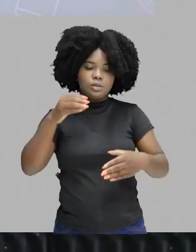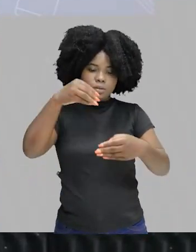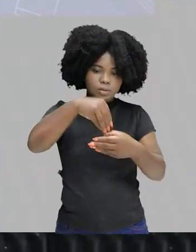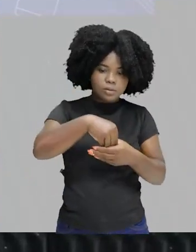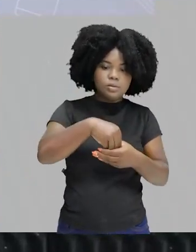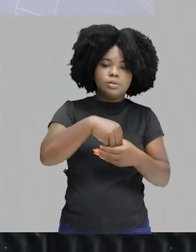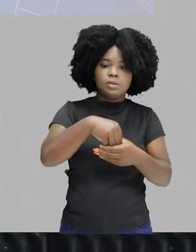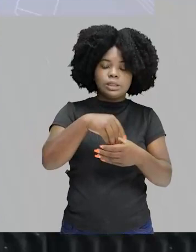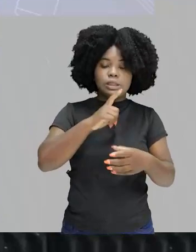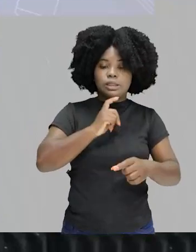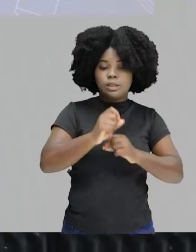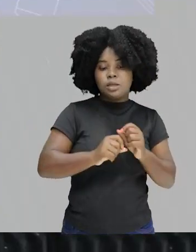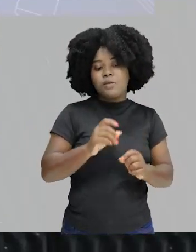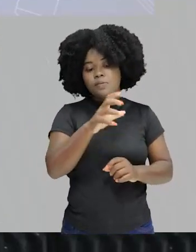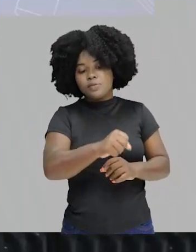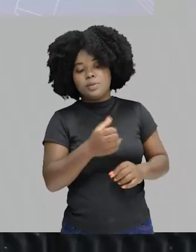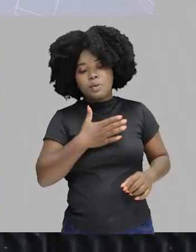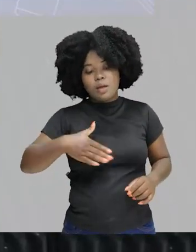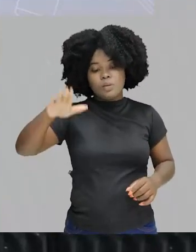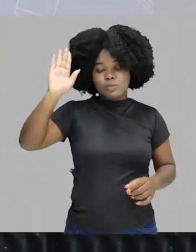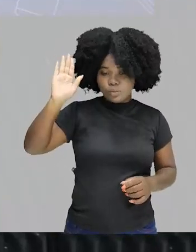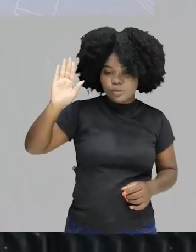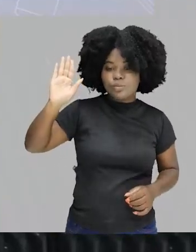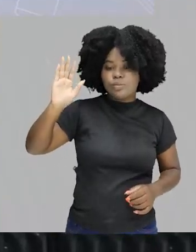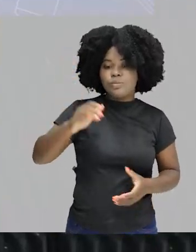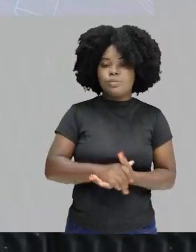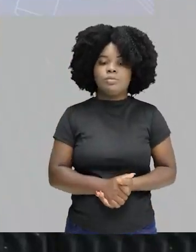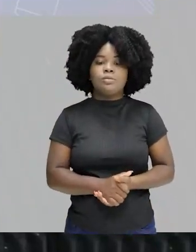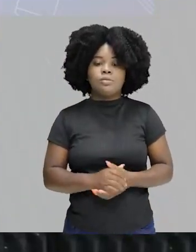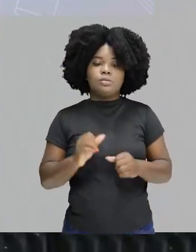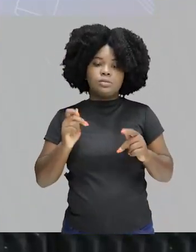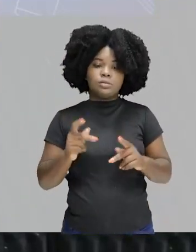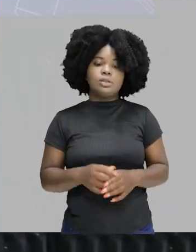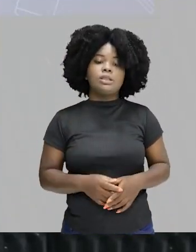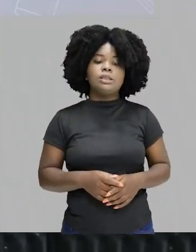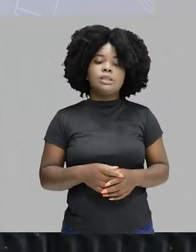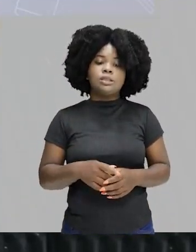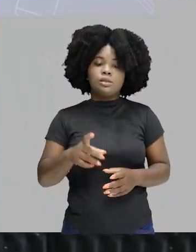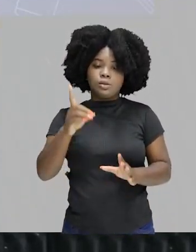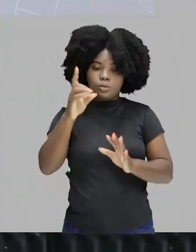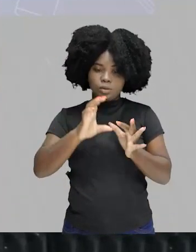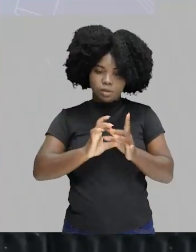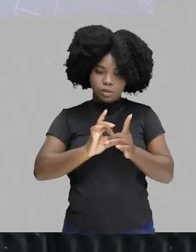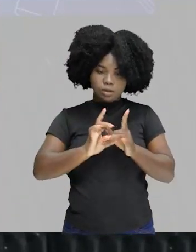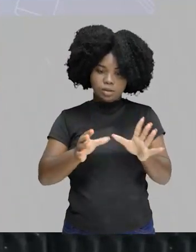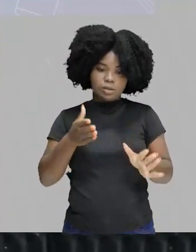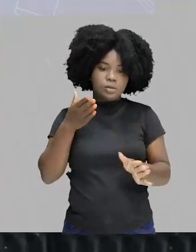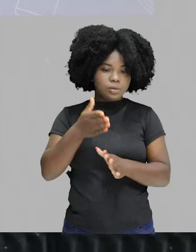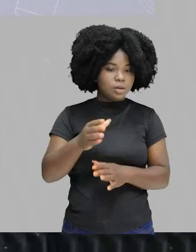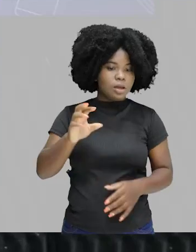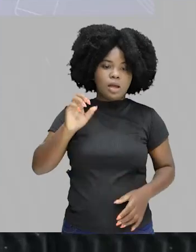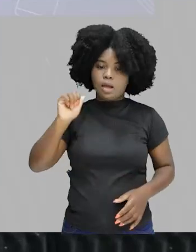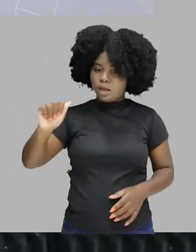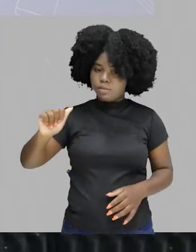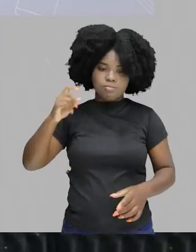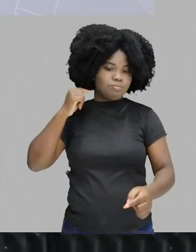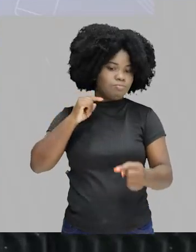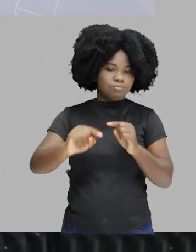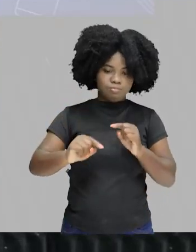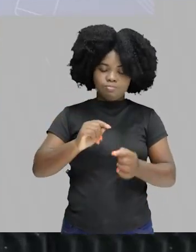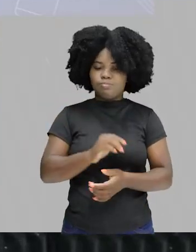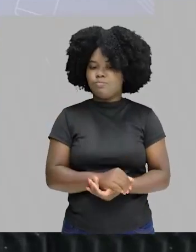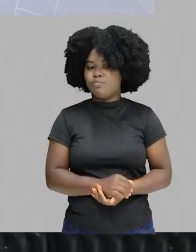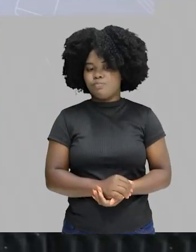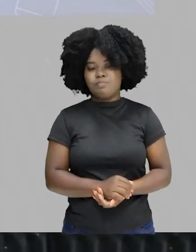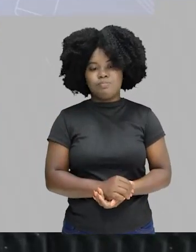você pega os representantes. Ok? Então, a democracia direta já não é a nossa resposta aqui na letra A. Você percebe que logo